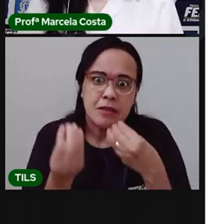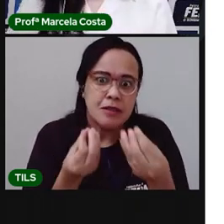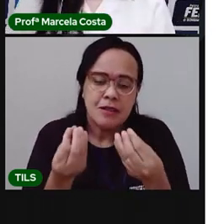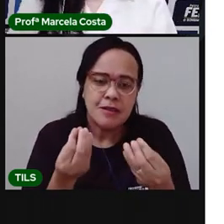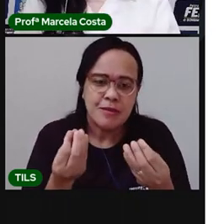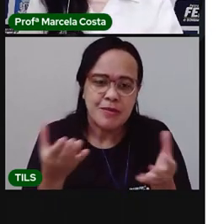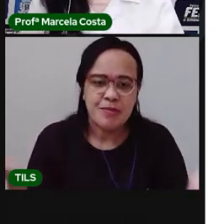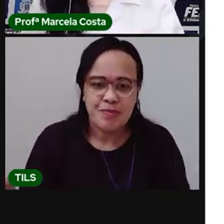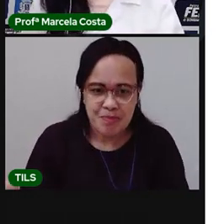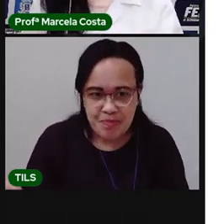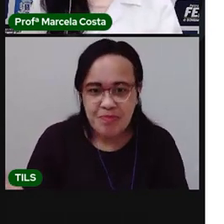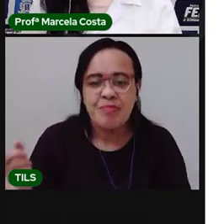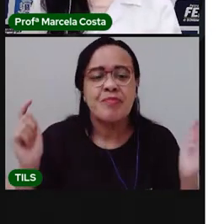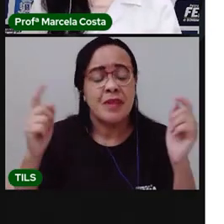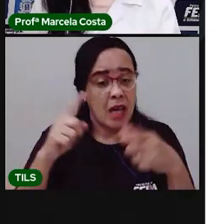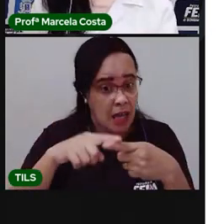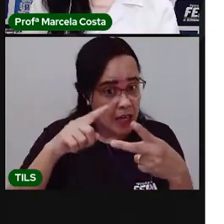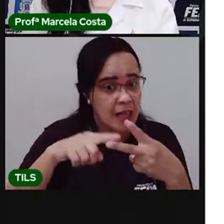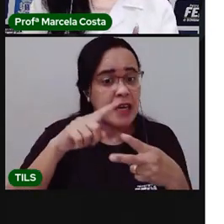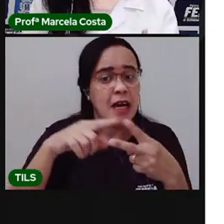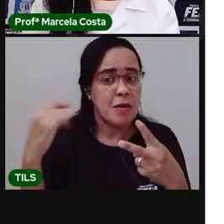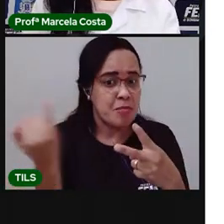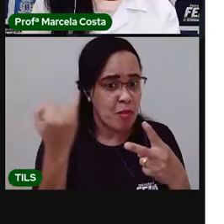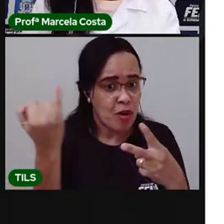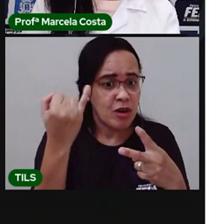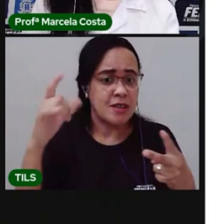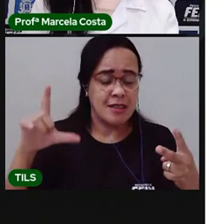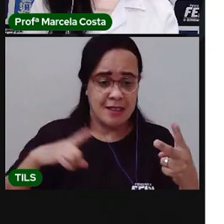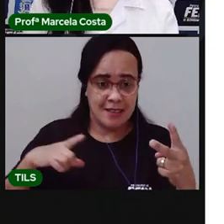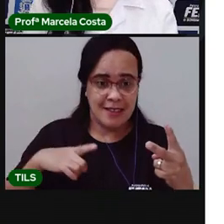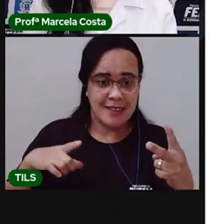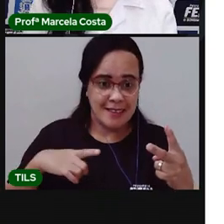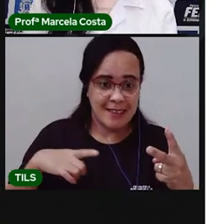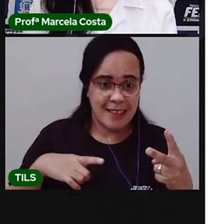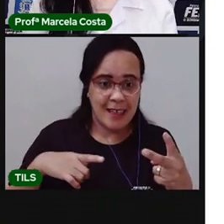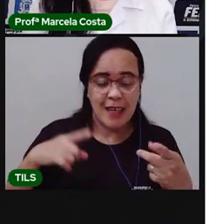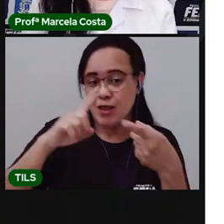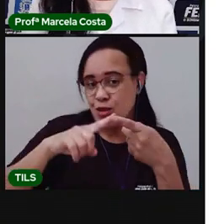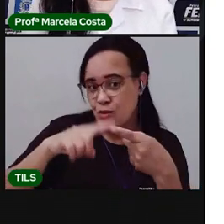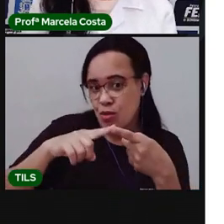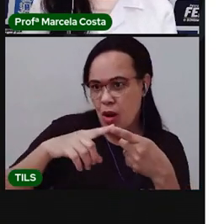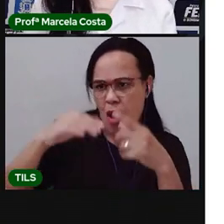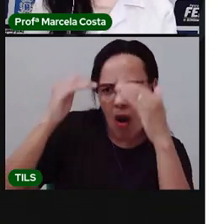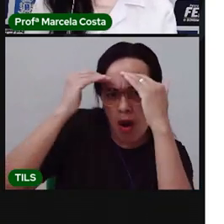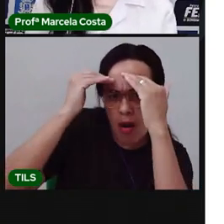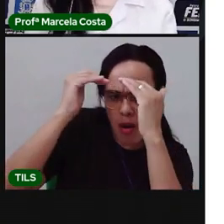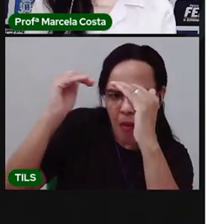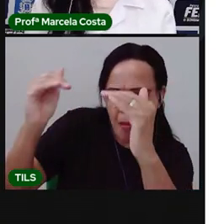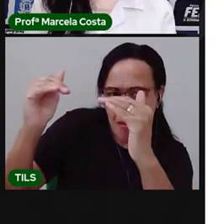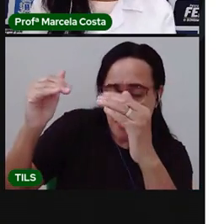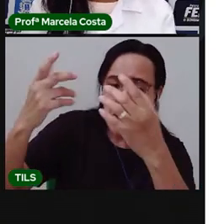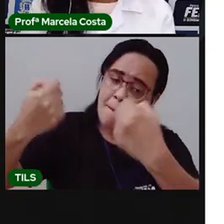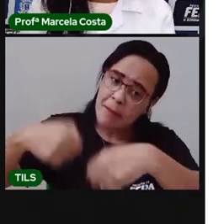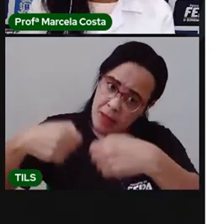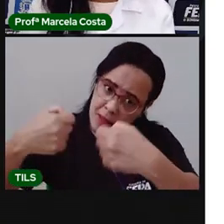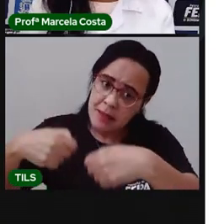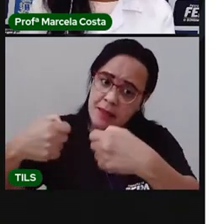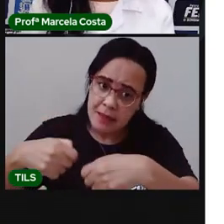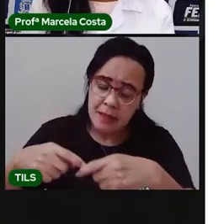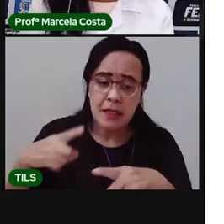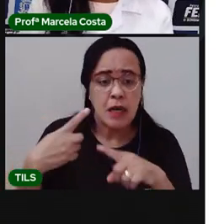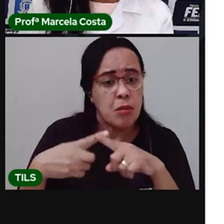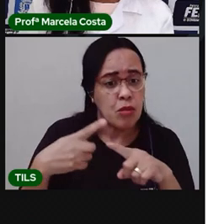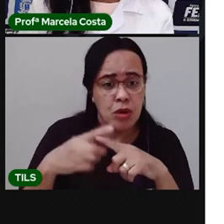Mostra para a gente duas coisas. A obediência, que se Maria não sabia rimar e ela pegou a